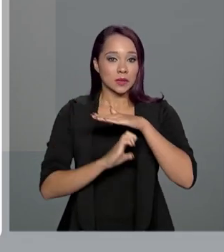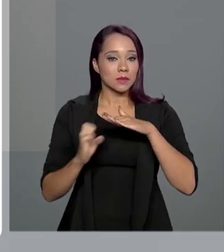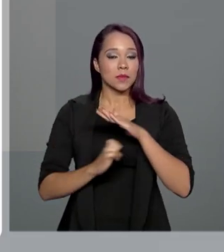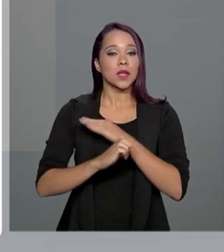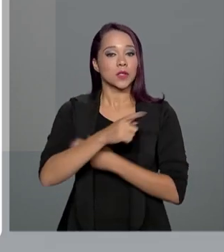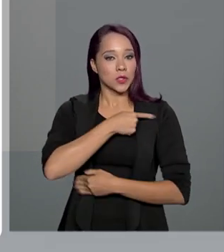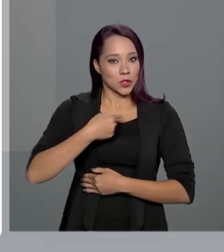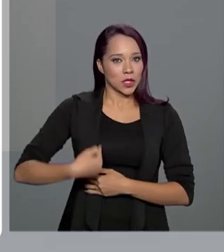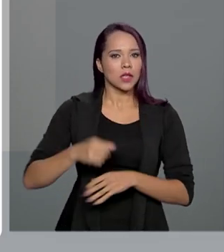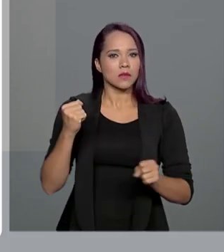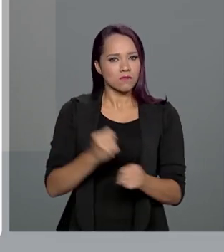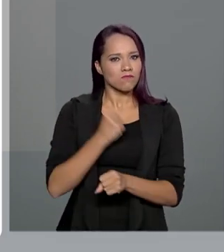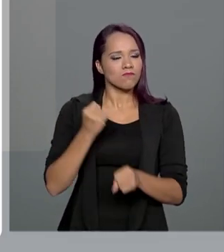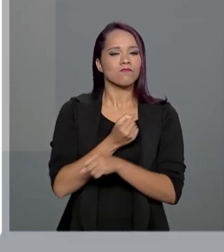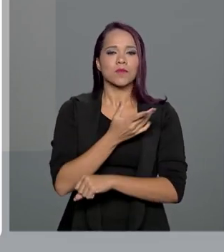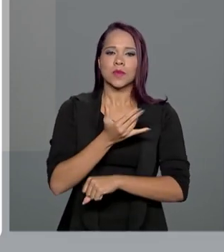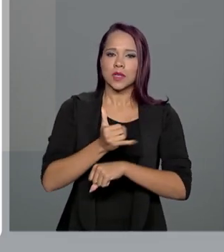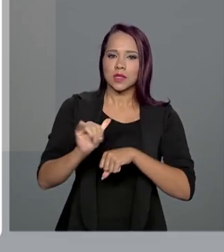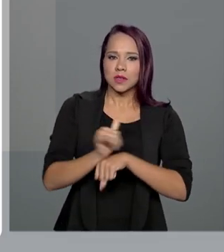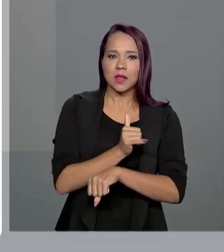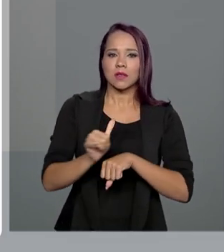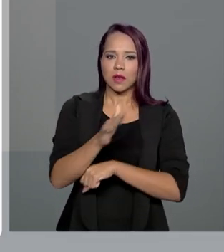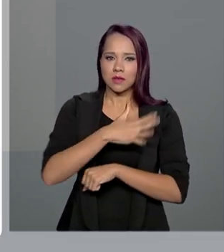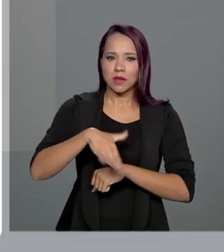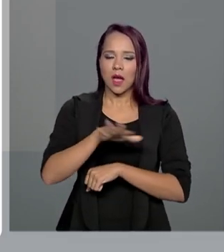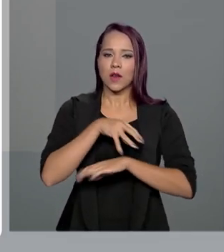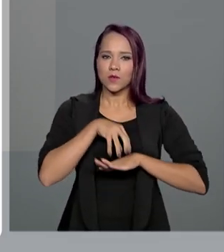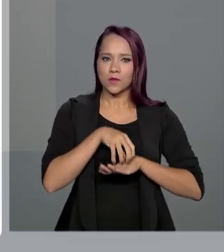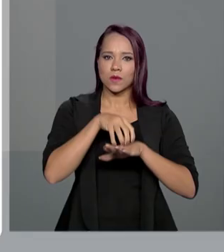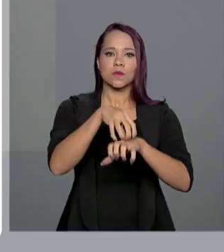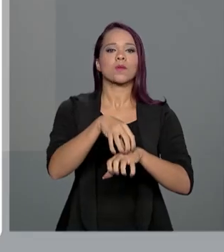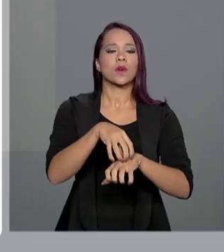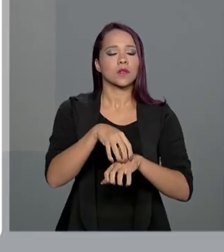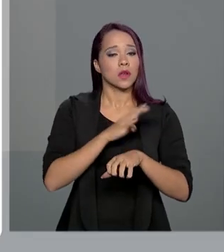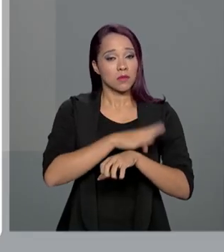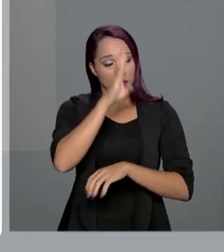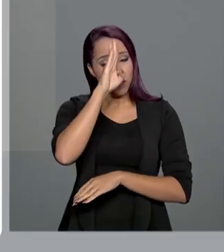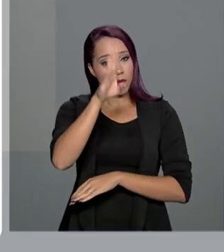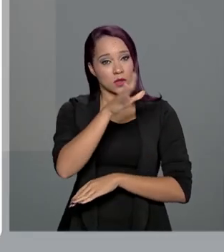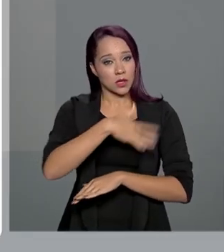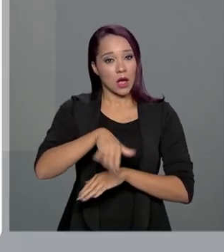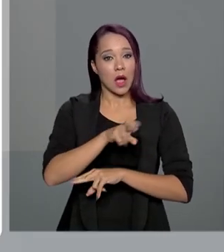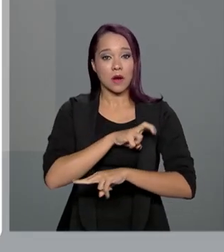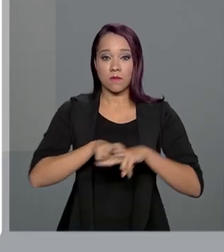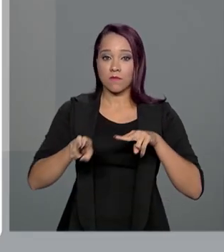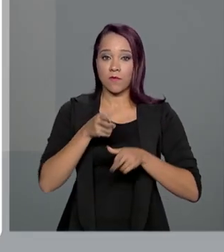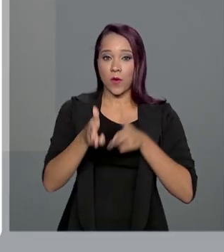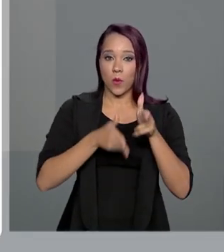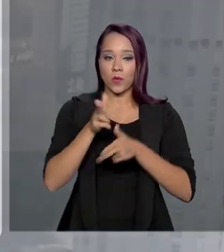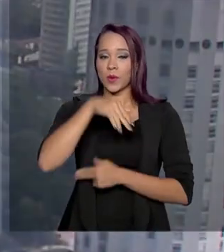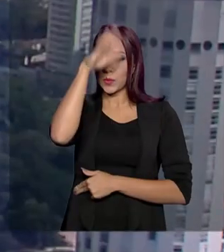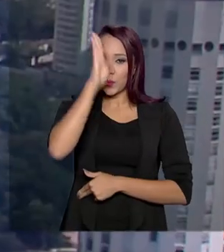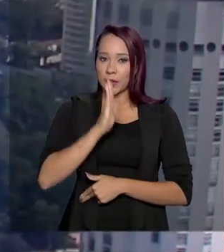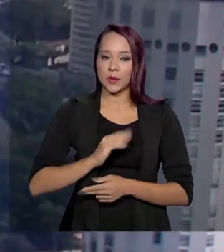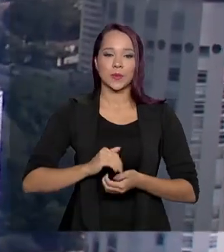chinesas em obras estratégicas do setor de transportes, especialmente nas ferrovias brasileiras.